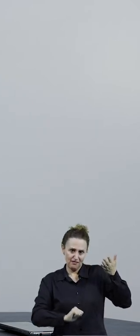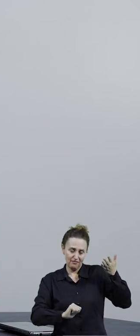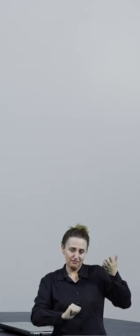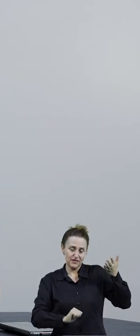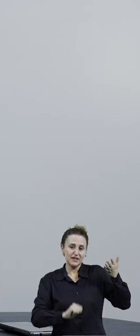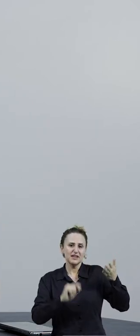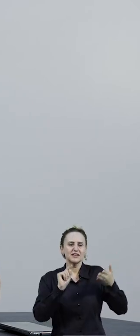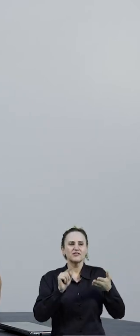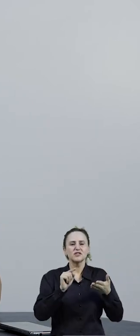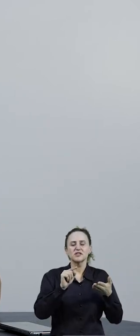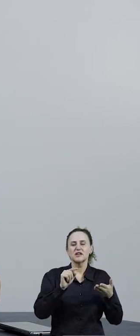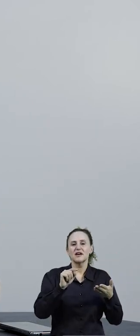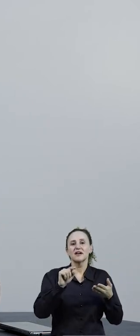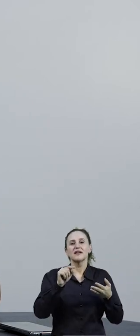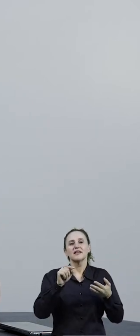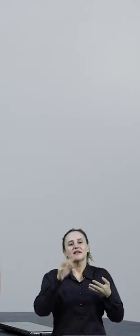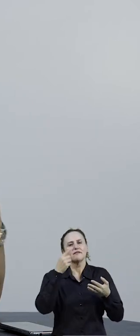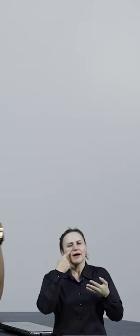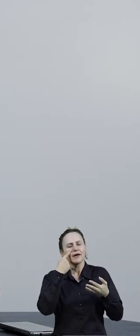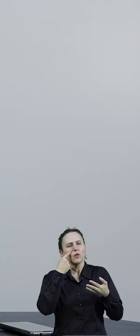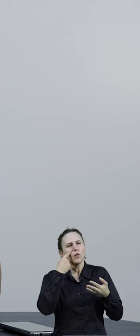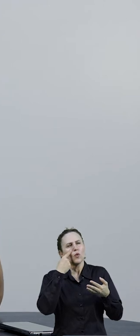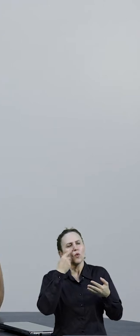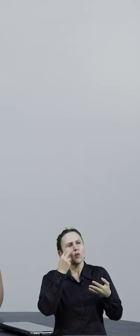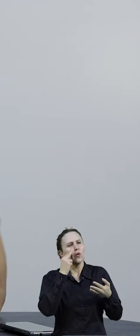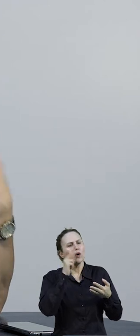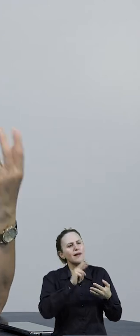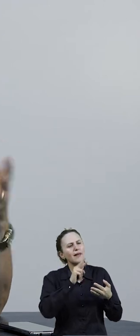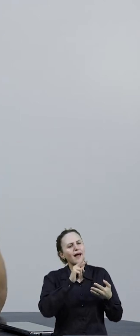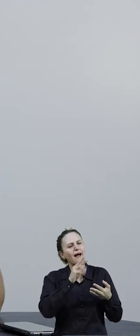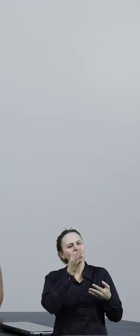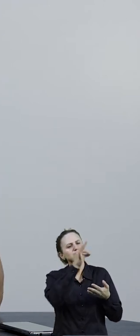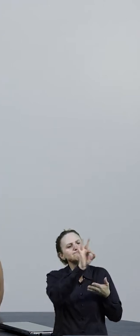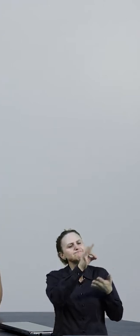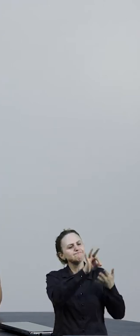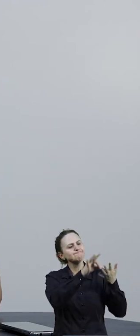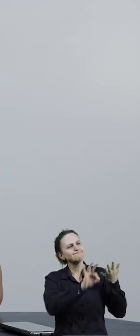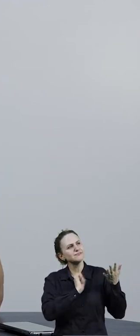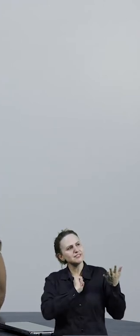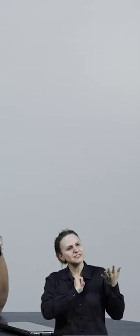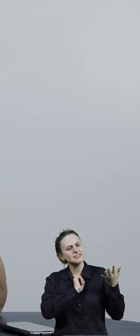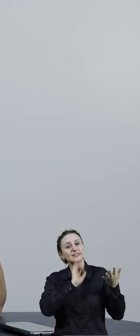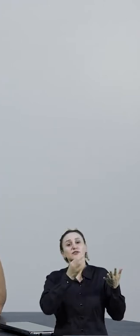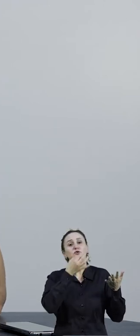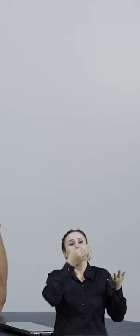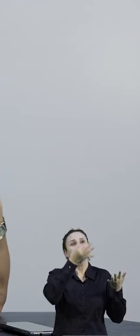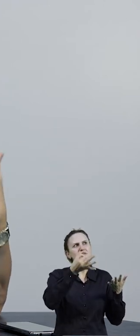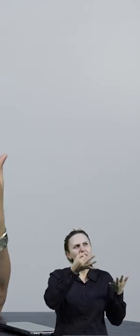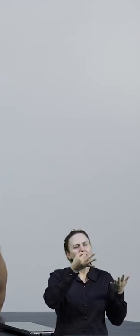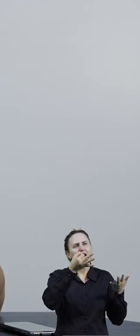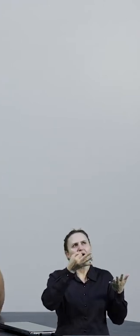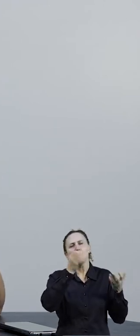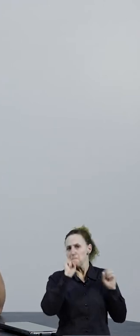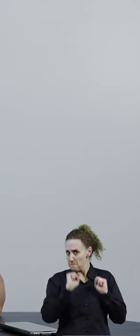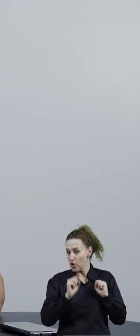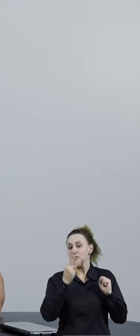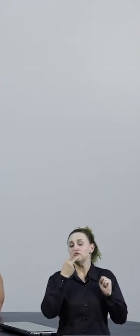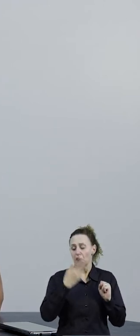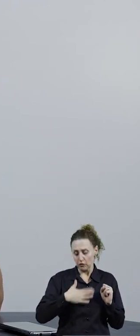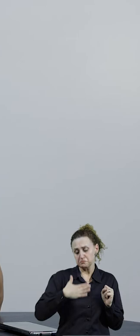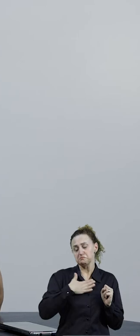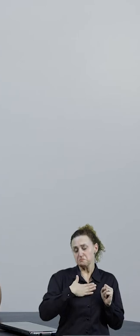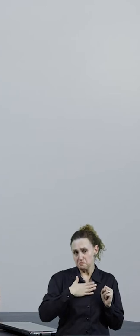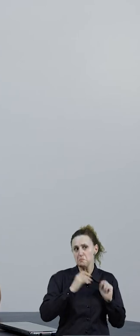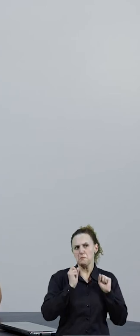você não fizesse dois parágrafos, seria bem bacana, que daria mais fluidez, porque a fanfic é isso. Você comenta que gostou, que não